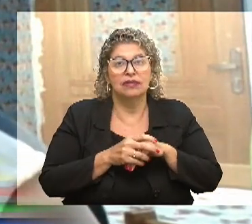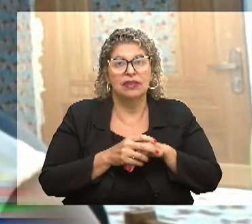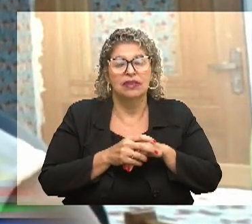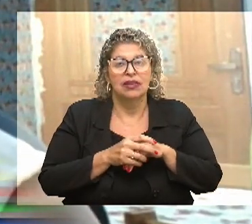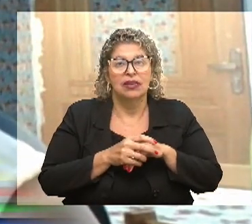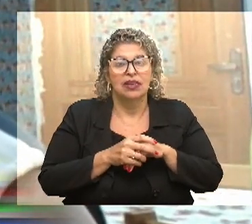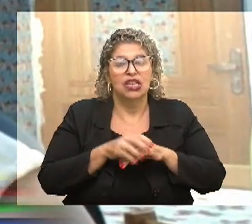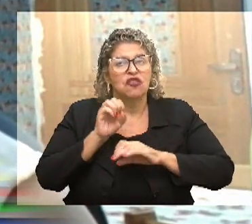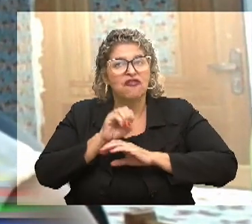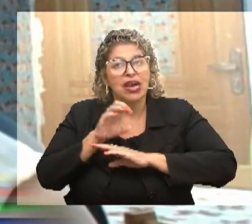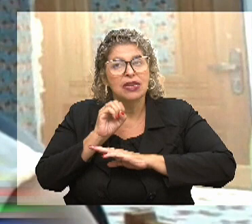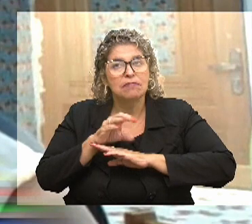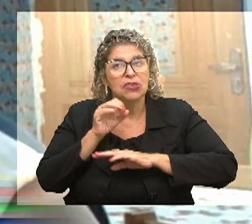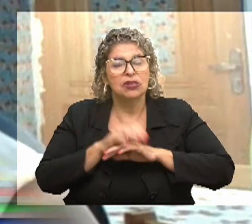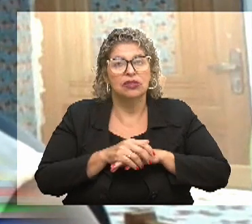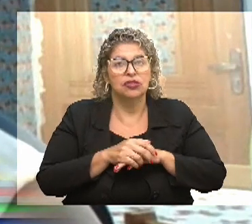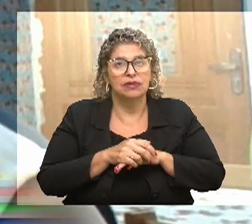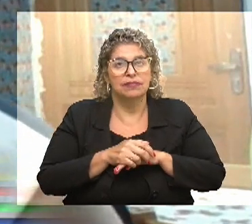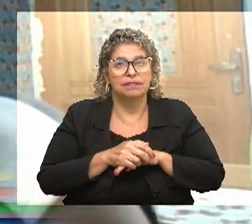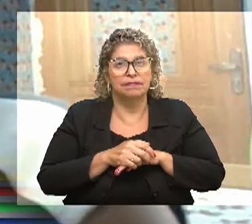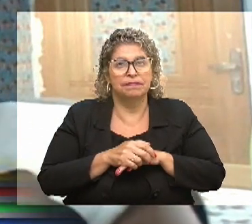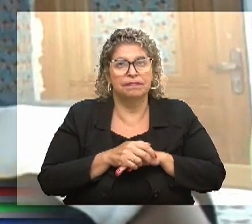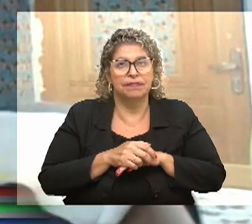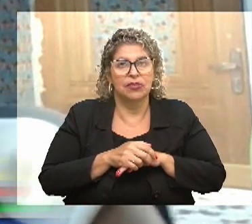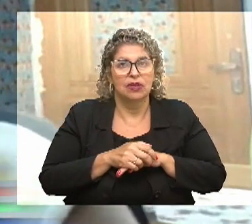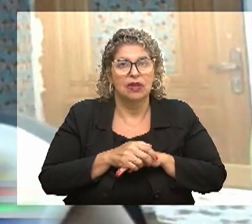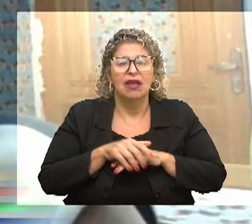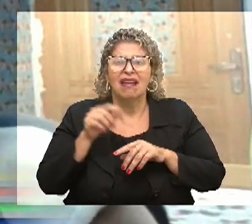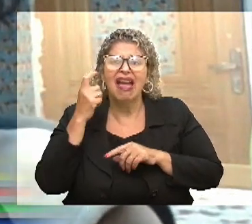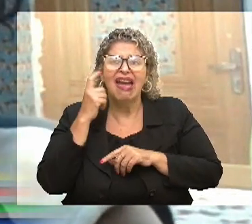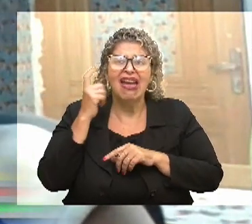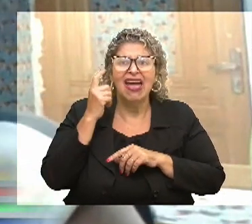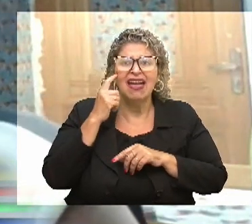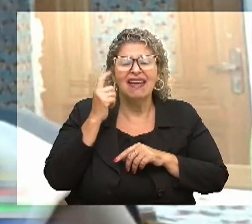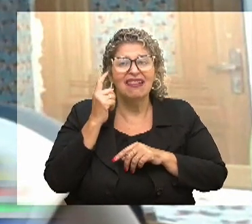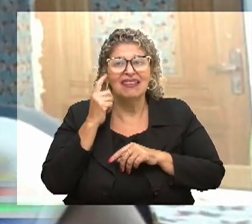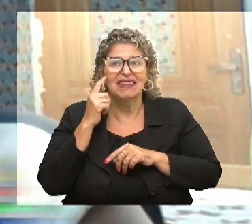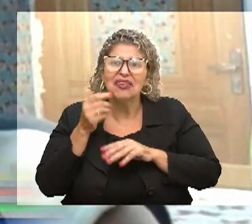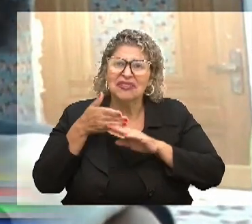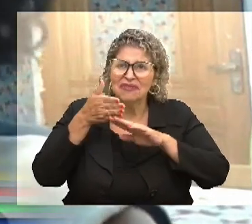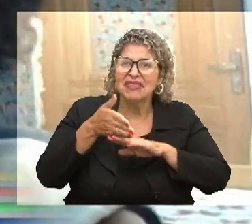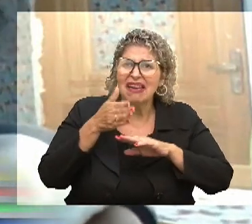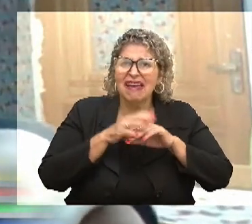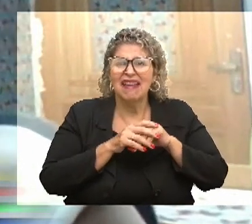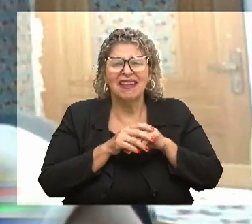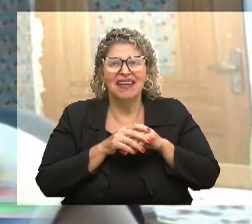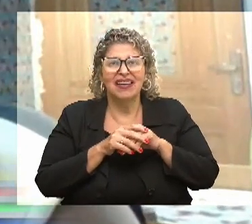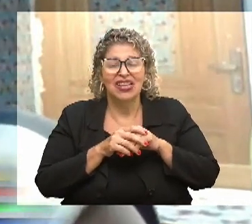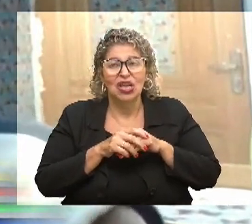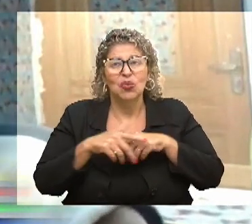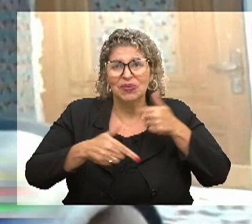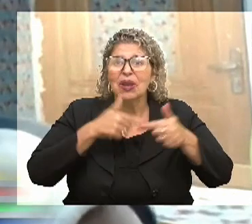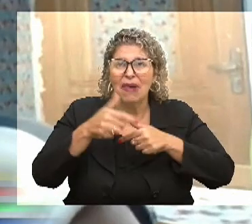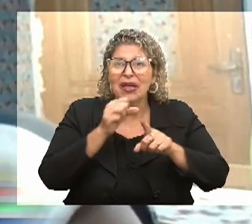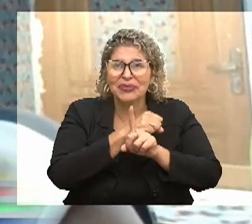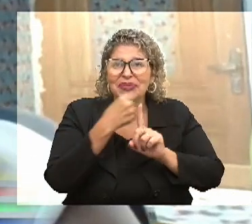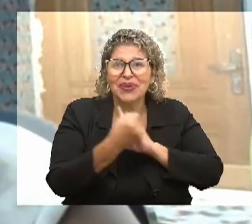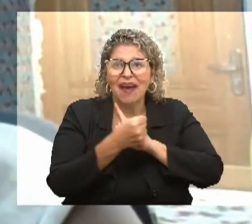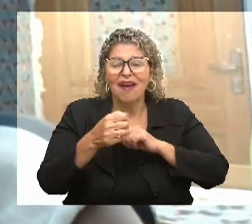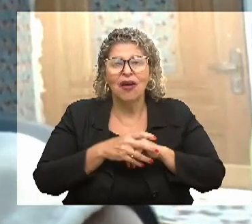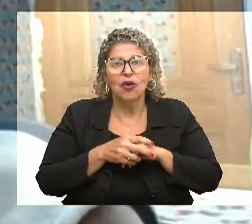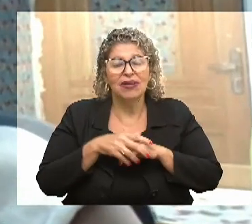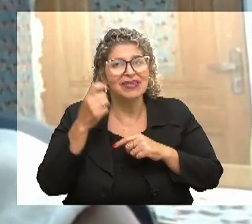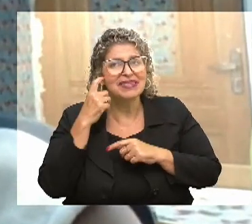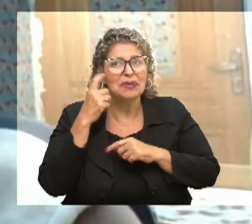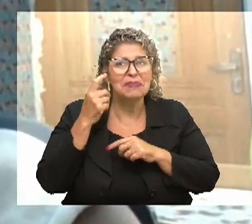mídia, né? E as pessoas começam a... Aqueles que ainda estão lá pensando, será que eu devo ir lá fazer um trabalho social? Será que eu devo... Às vezes a